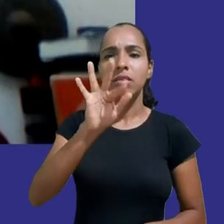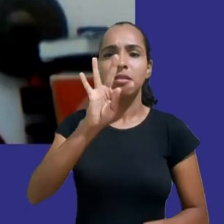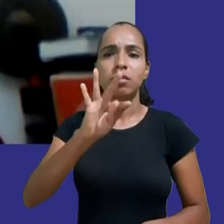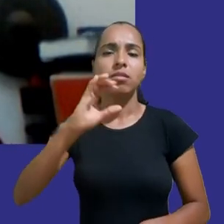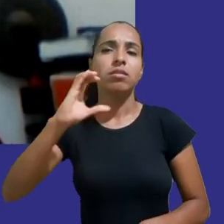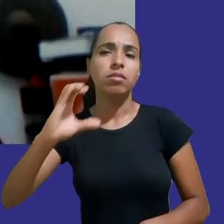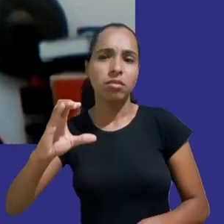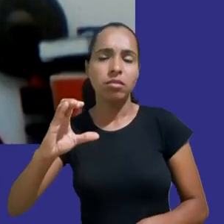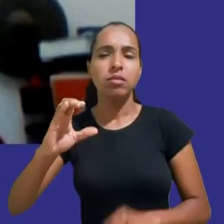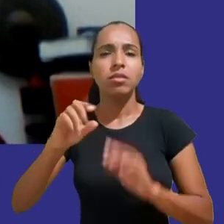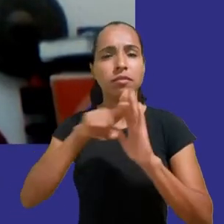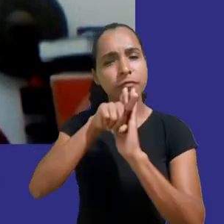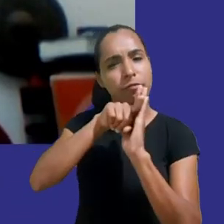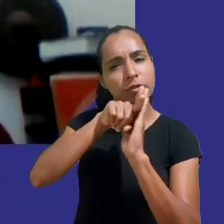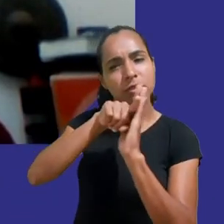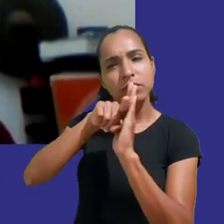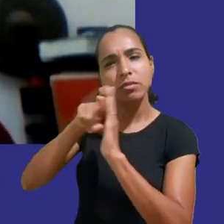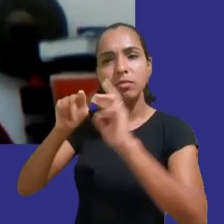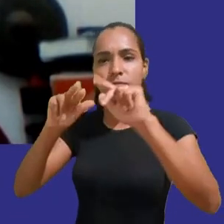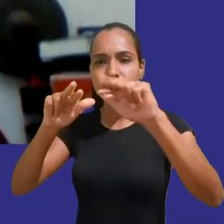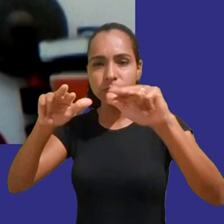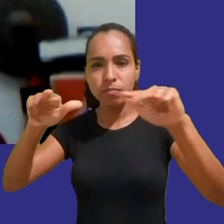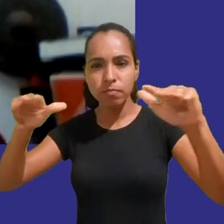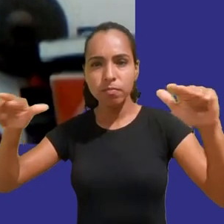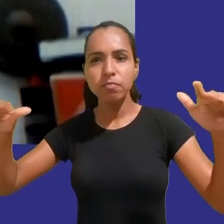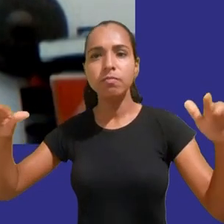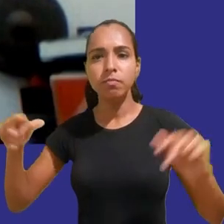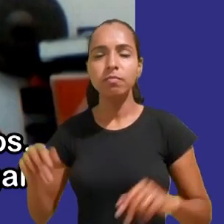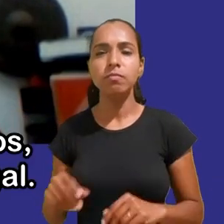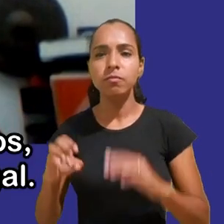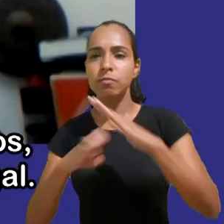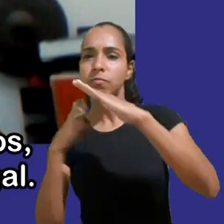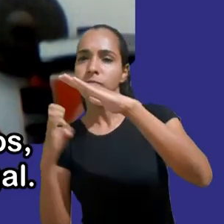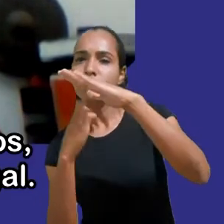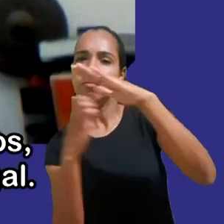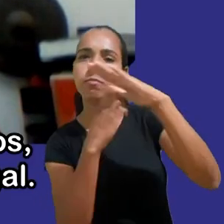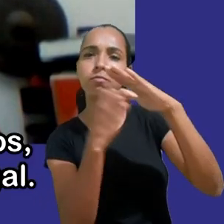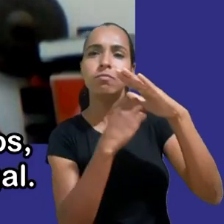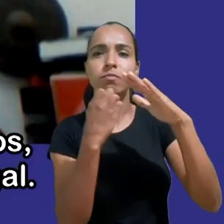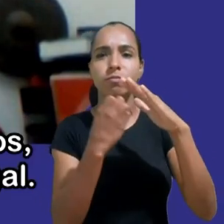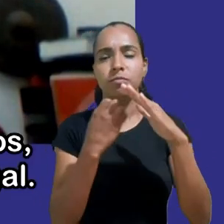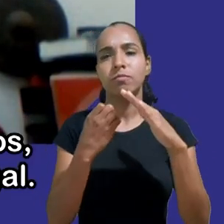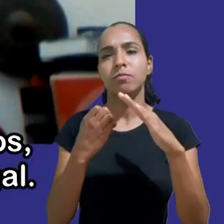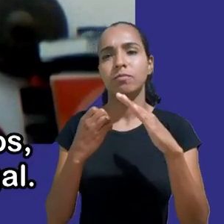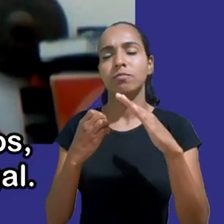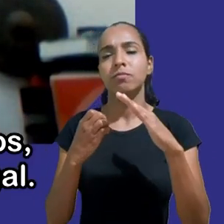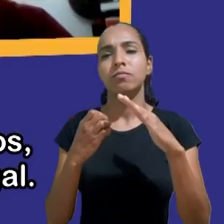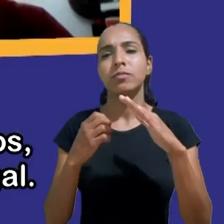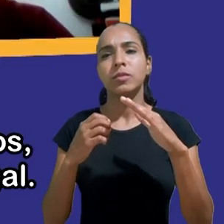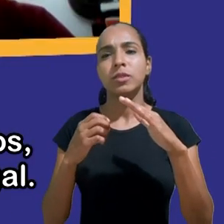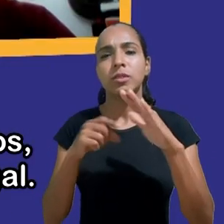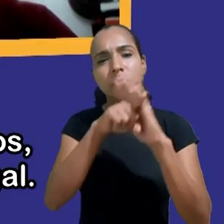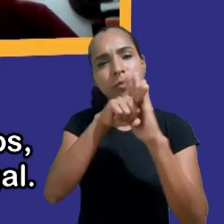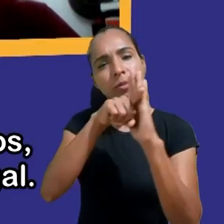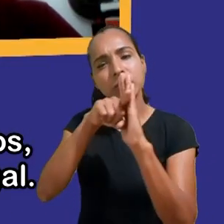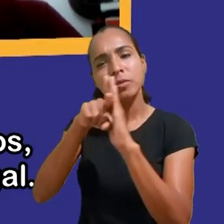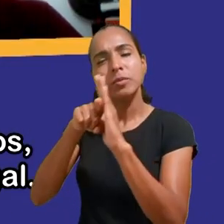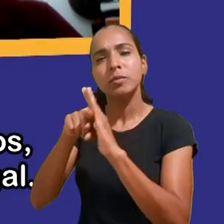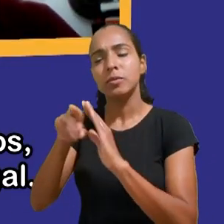algoritmos elaborados por essas empresas a partir de dados muitas vezes coletados de modo ilegal